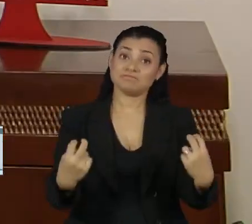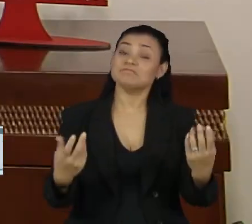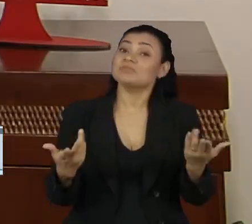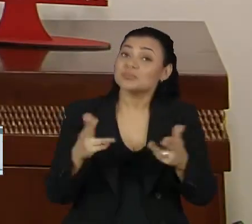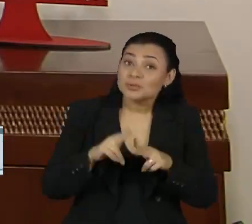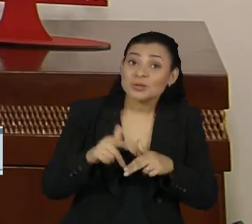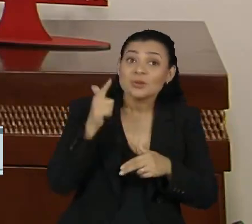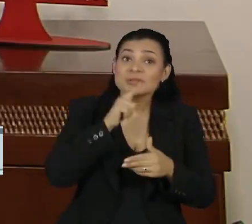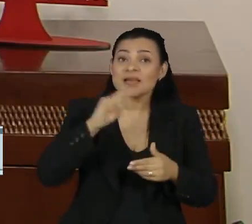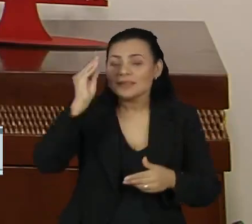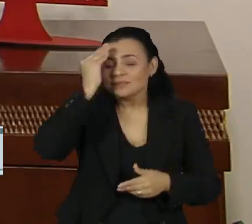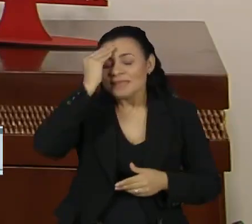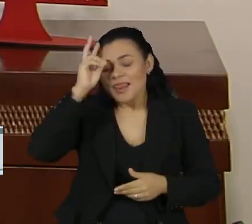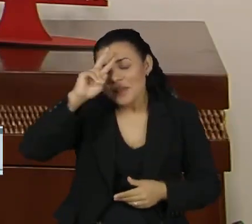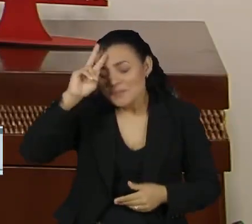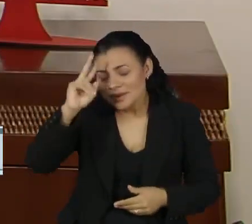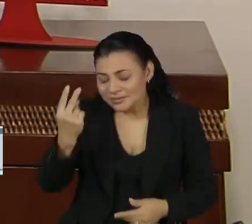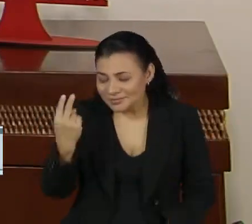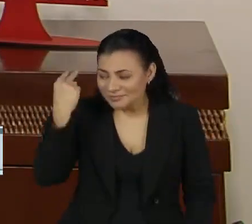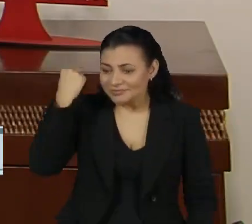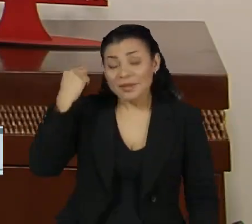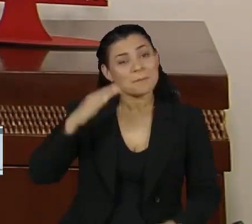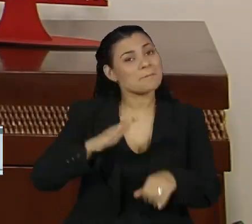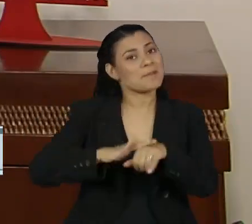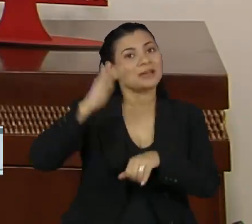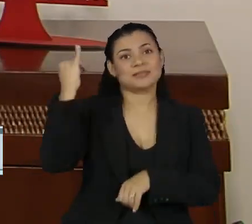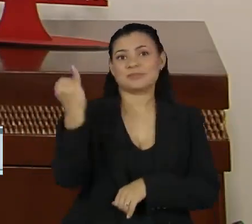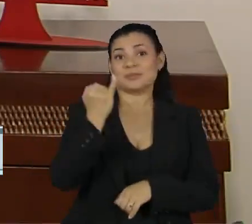constrói memórias, né? Eu acho que isso é o mais importante.